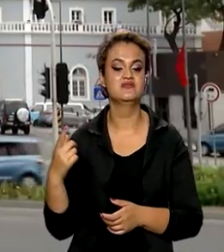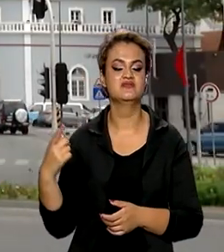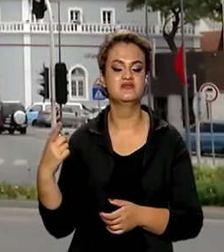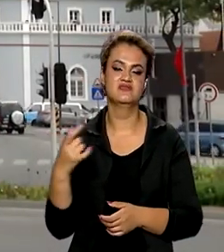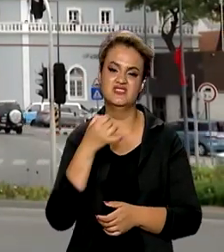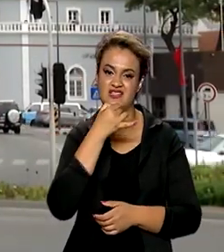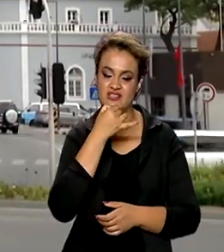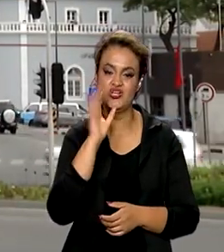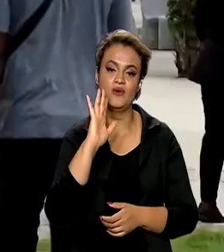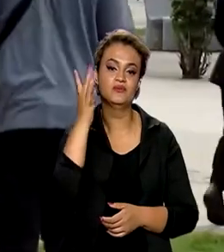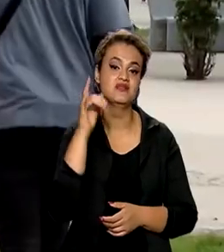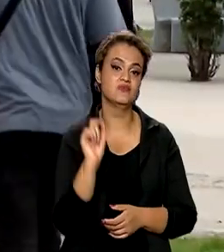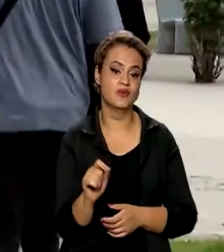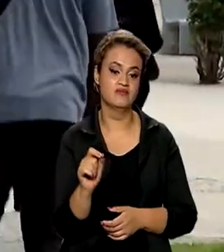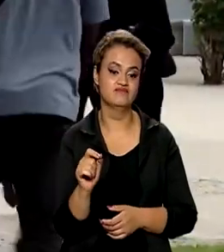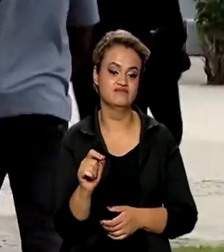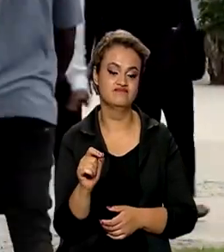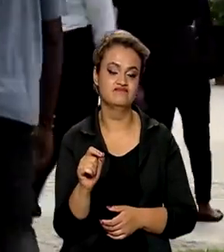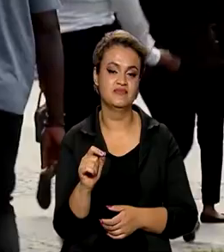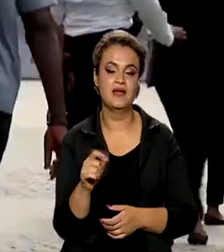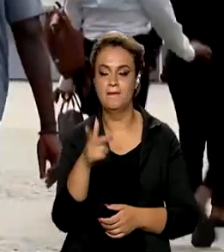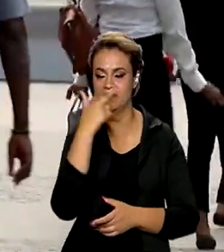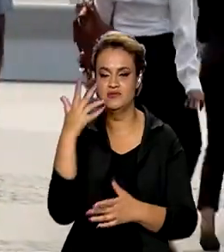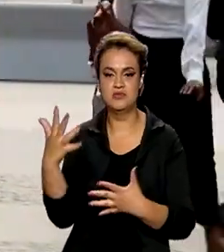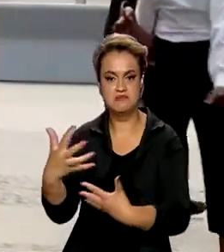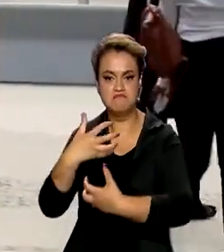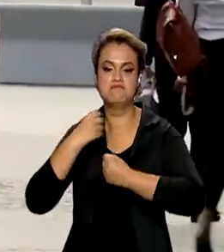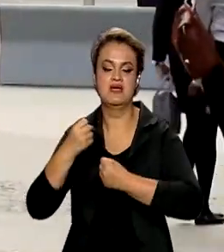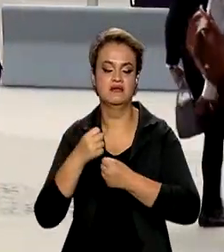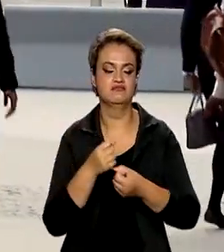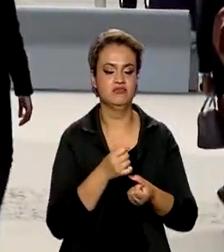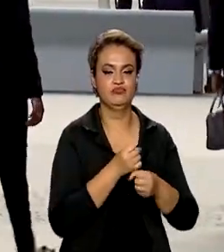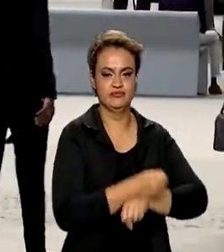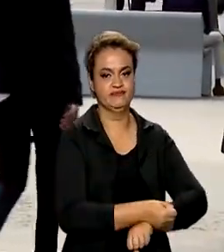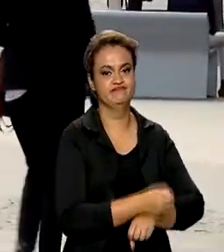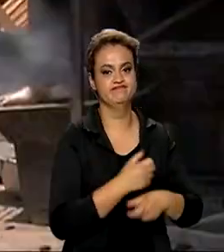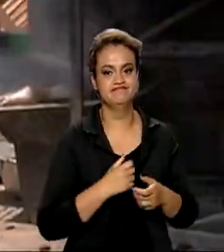triste da história humana, o tráfico de pessoas escravizadas.